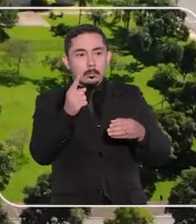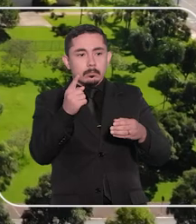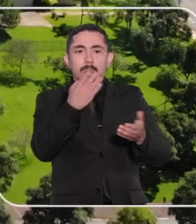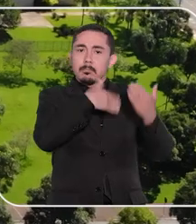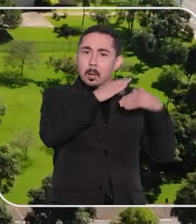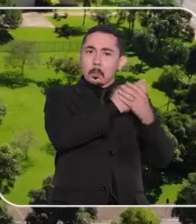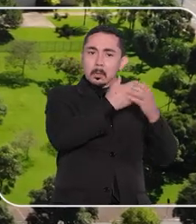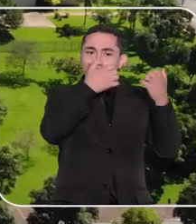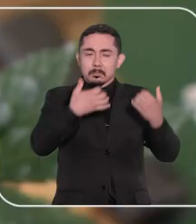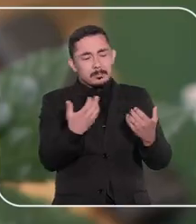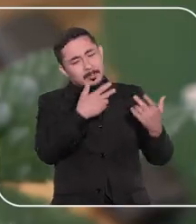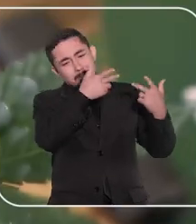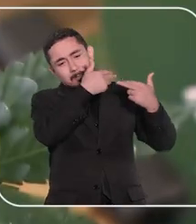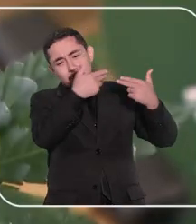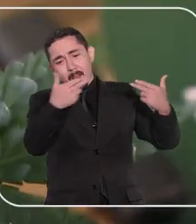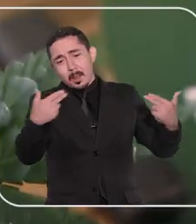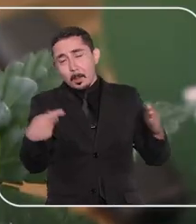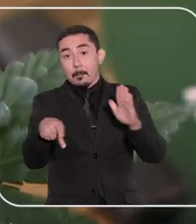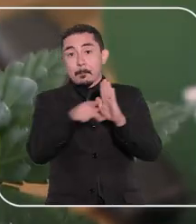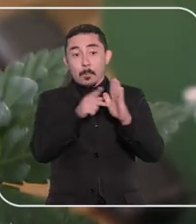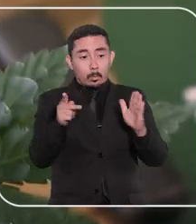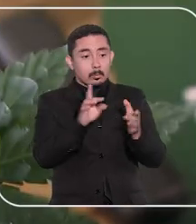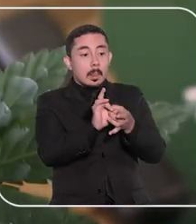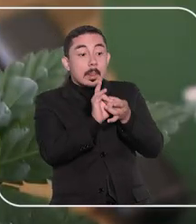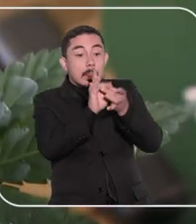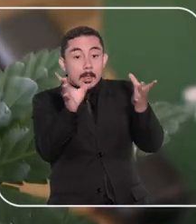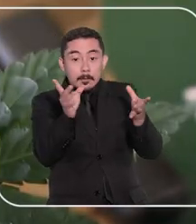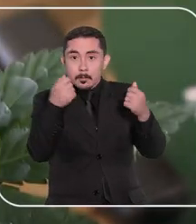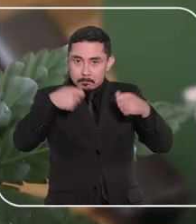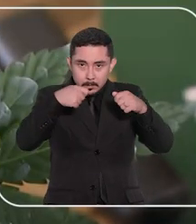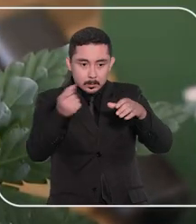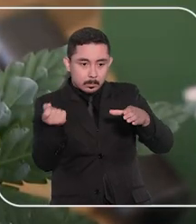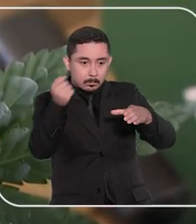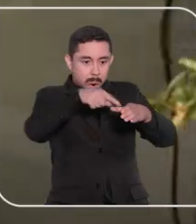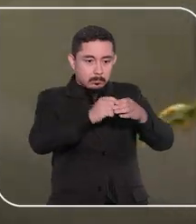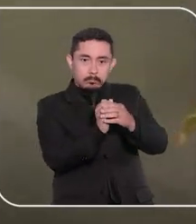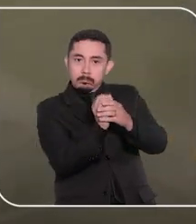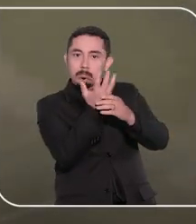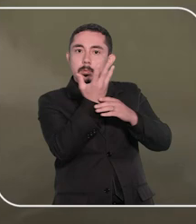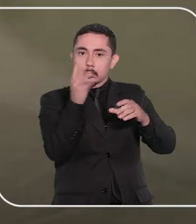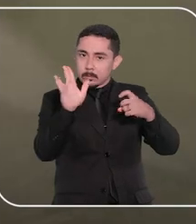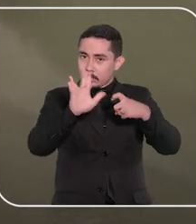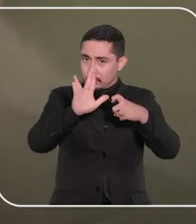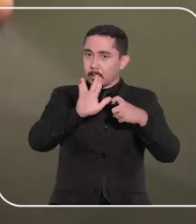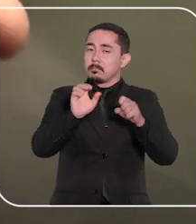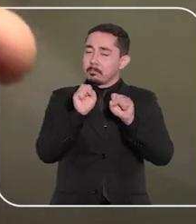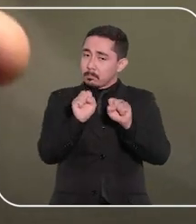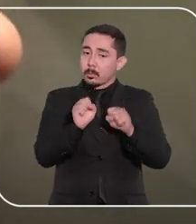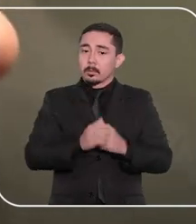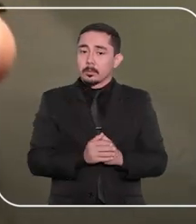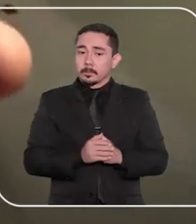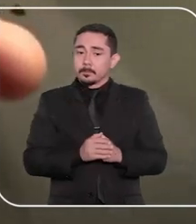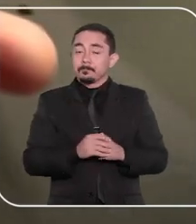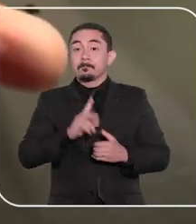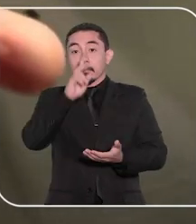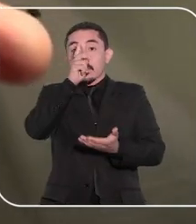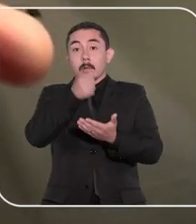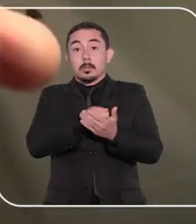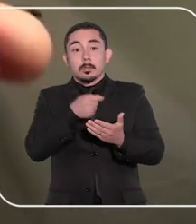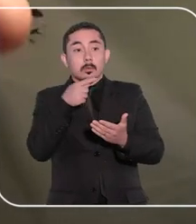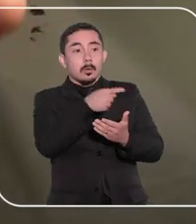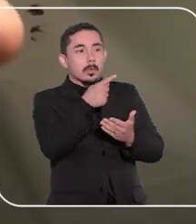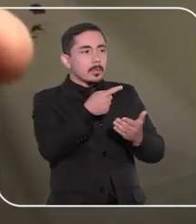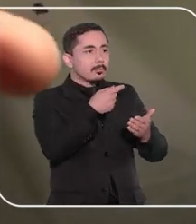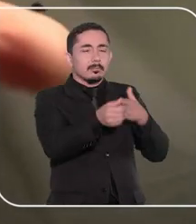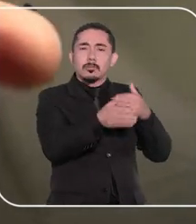precedentes do STJ que concederam salvo conduto a quem precisa plantar a cannabis para fins medicinais. Com a decisão, nenhum